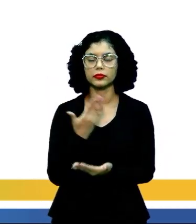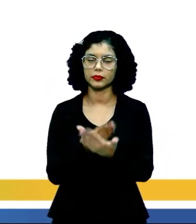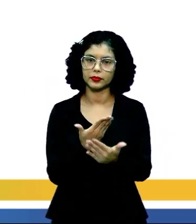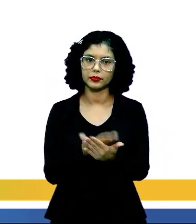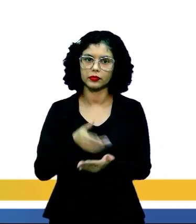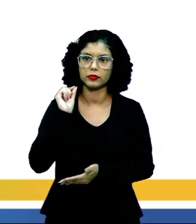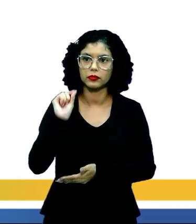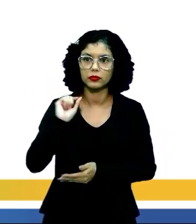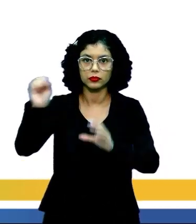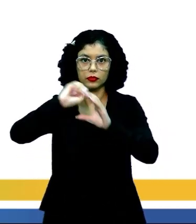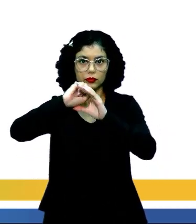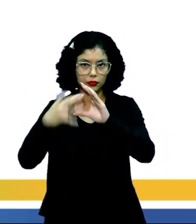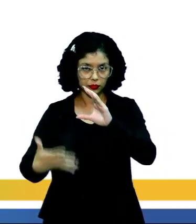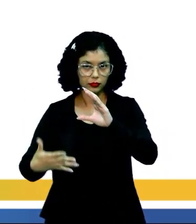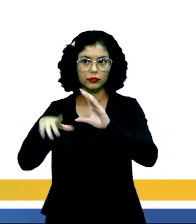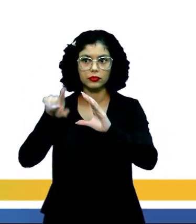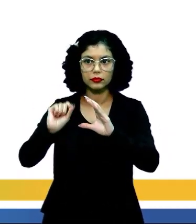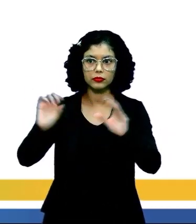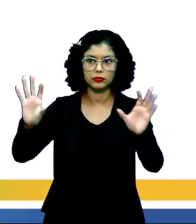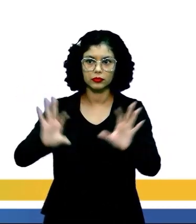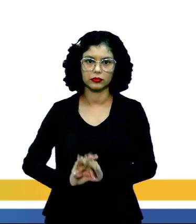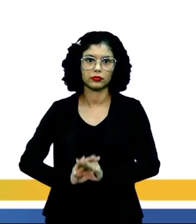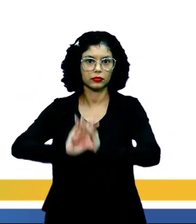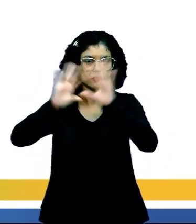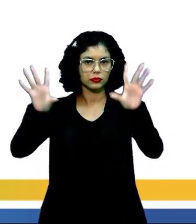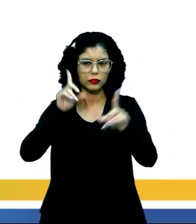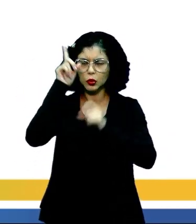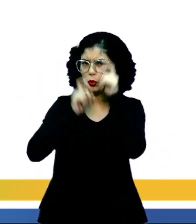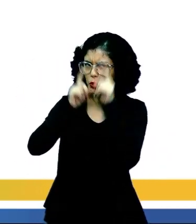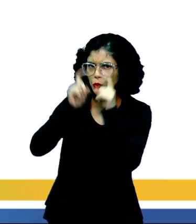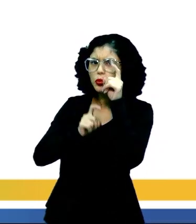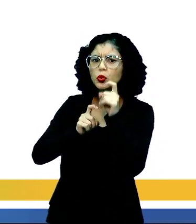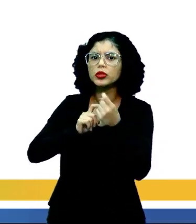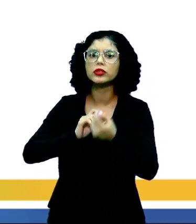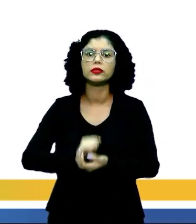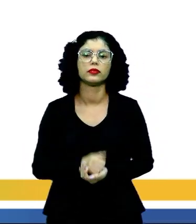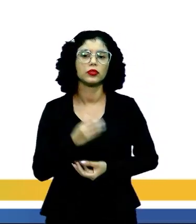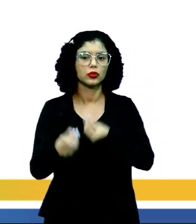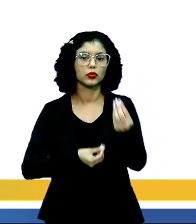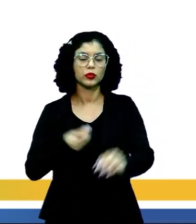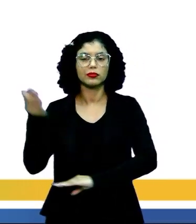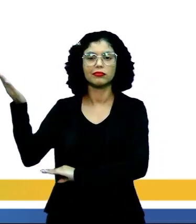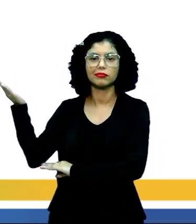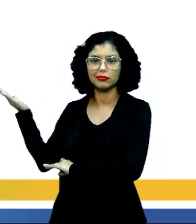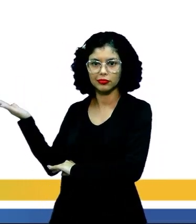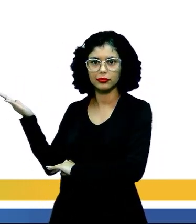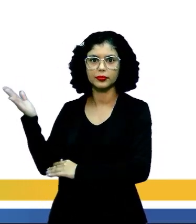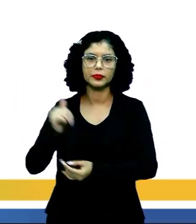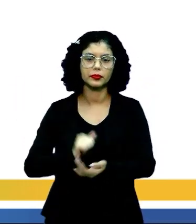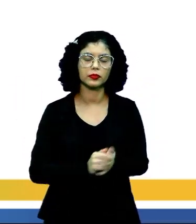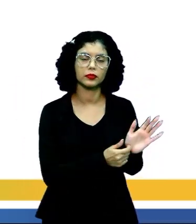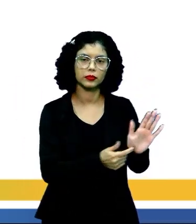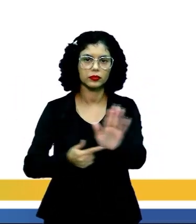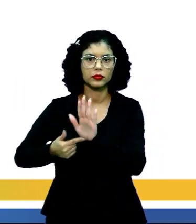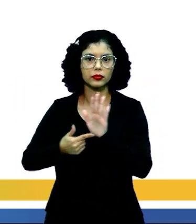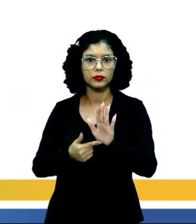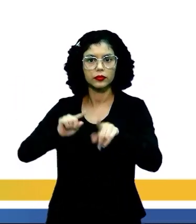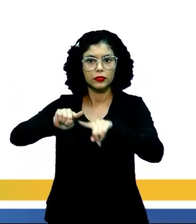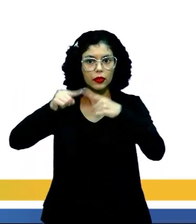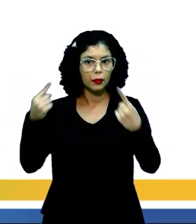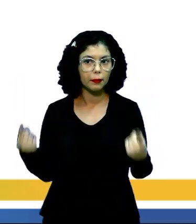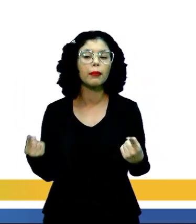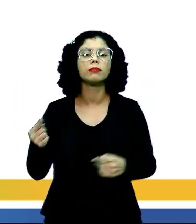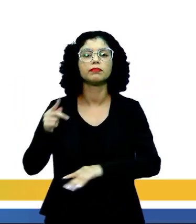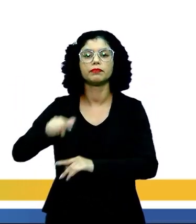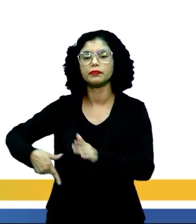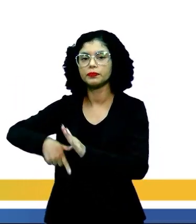o que caracteriza é essa liberdade de expressão, como está destacado aí. Mas, no